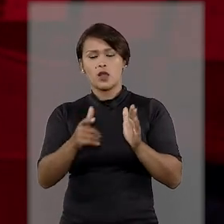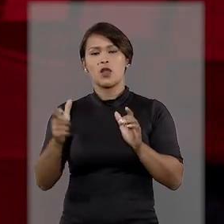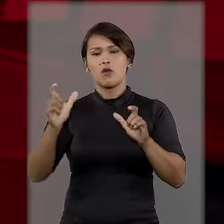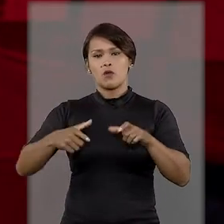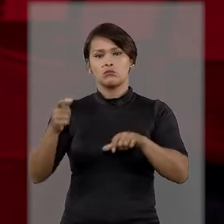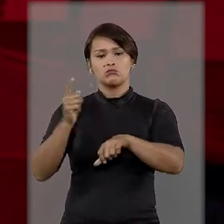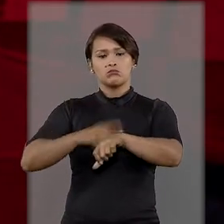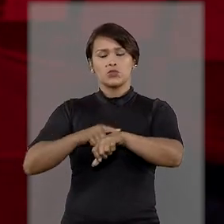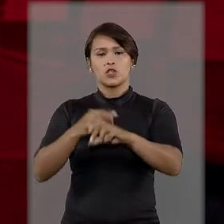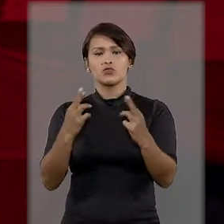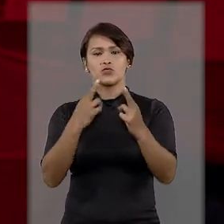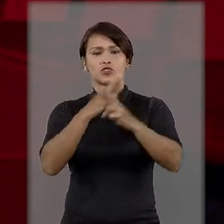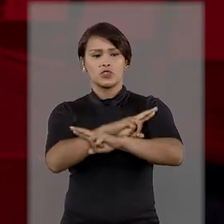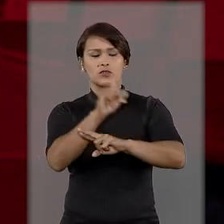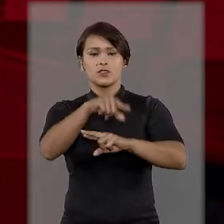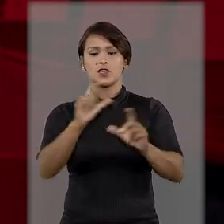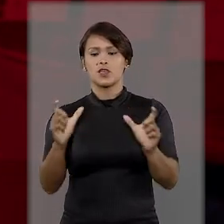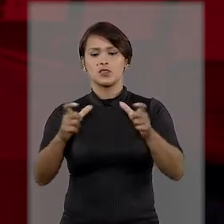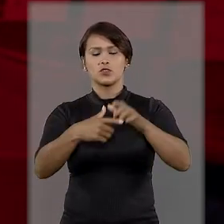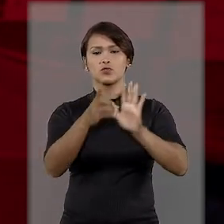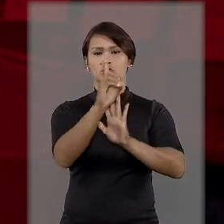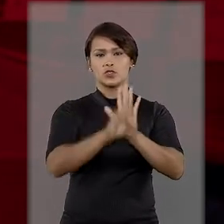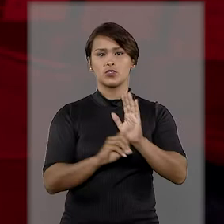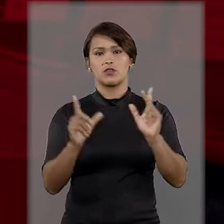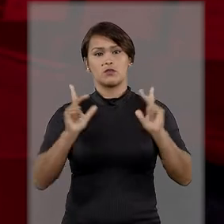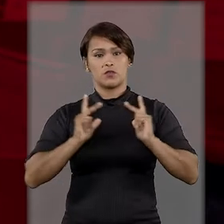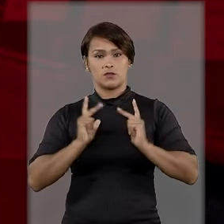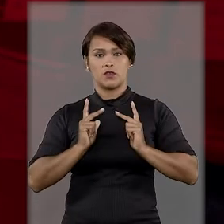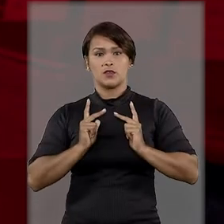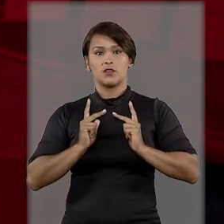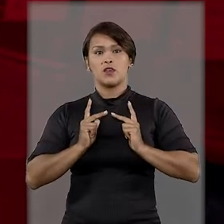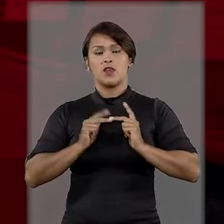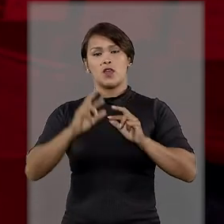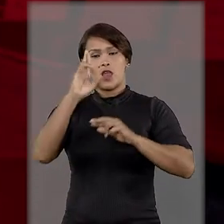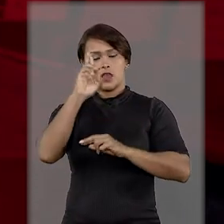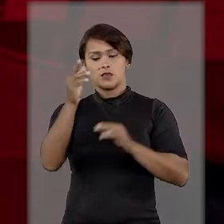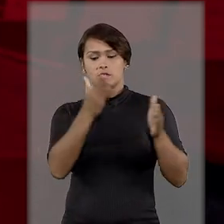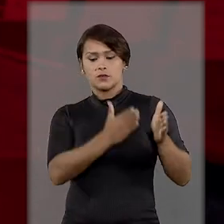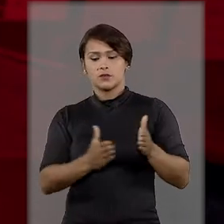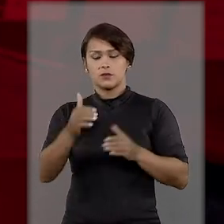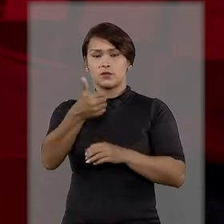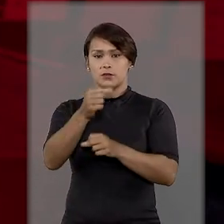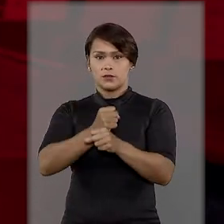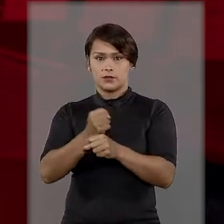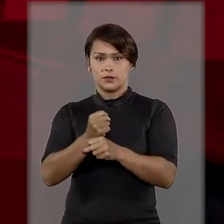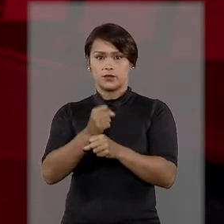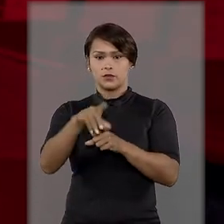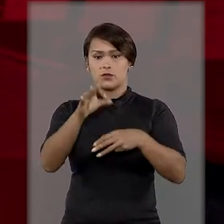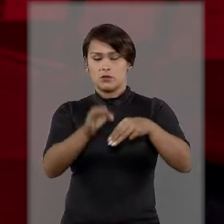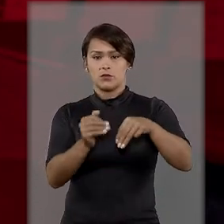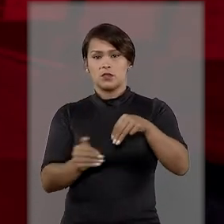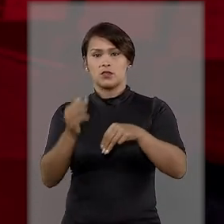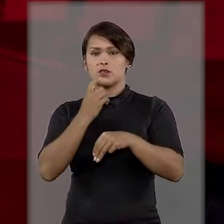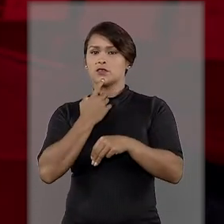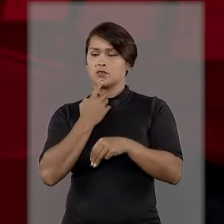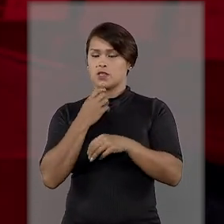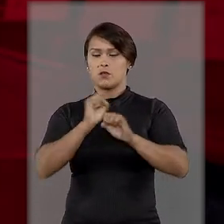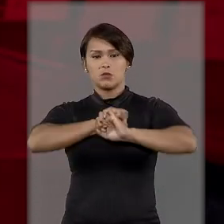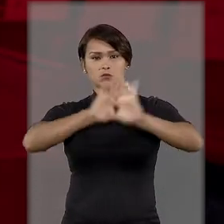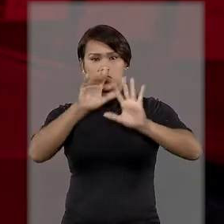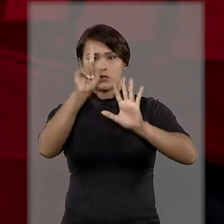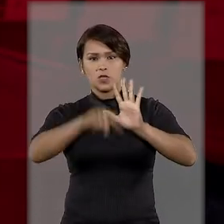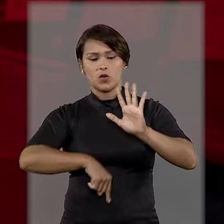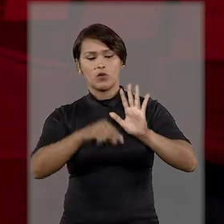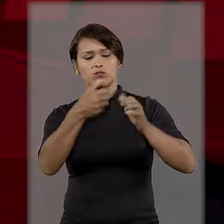algum tempo houve divergência entre as turmas de direito privado a respeito do prazo prescricional, o ministro Salomão